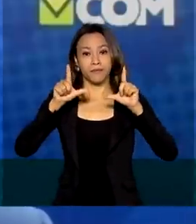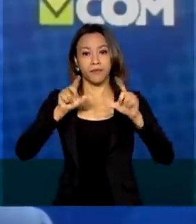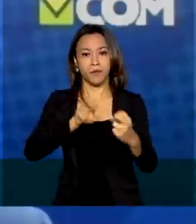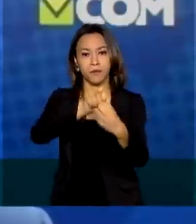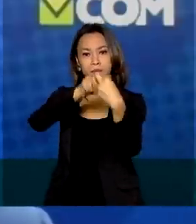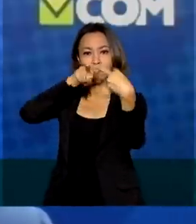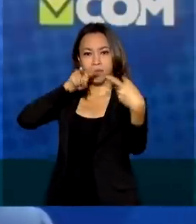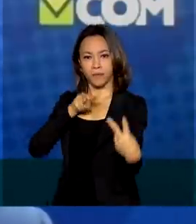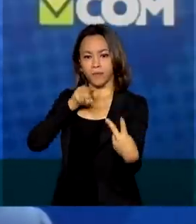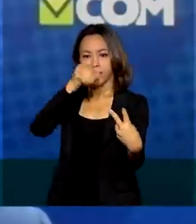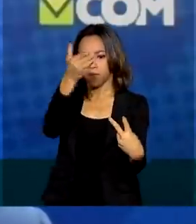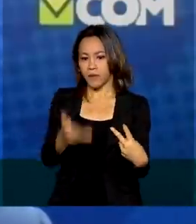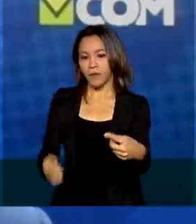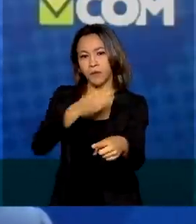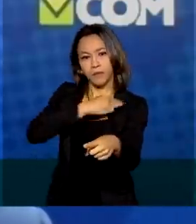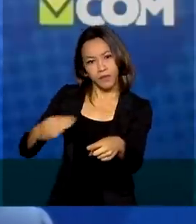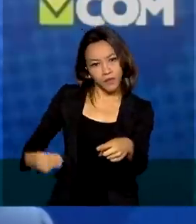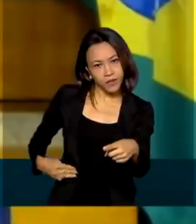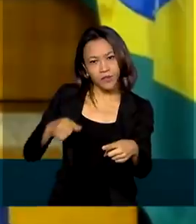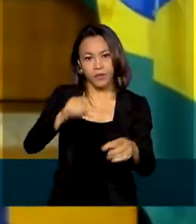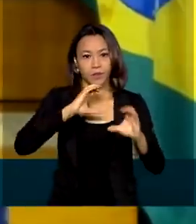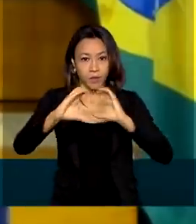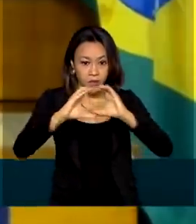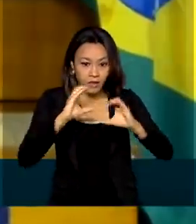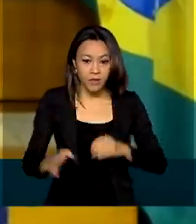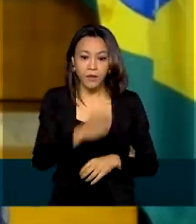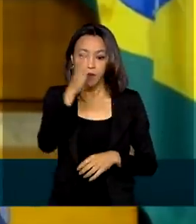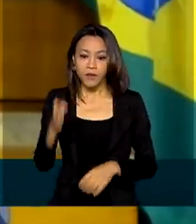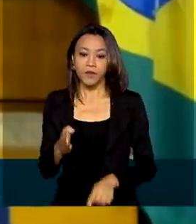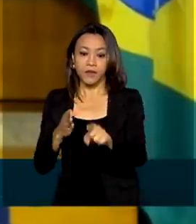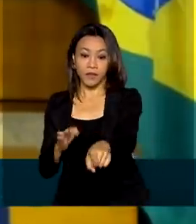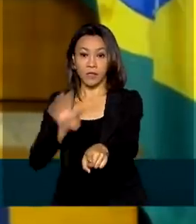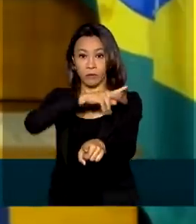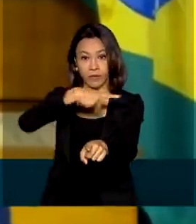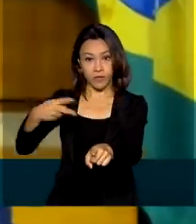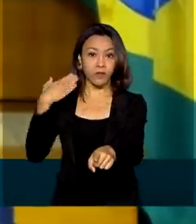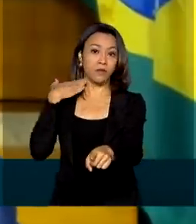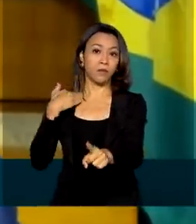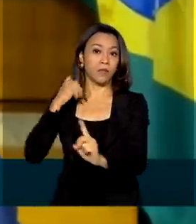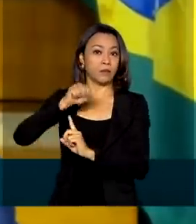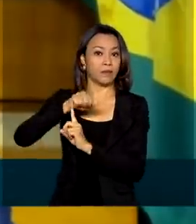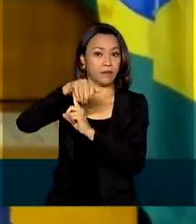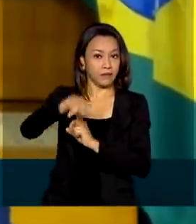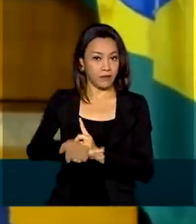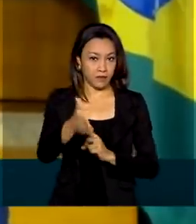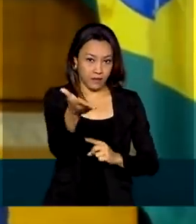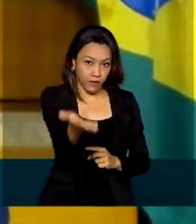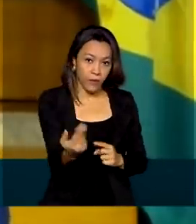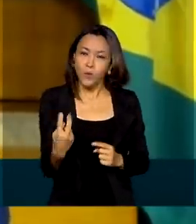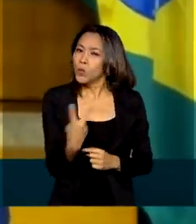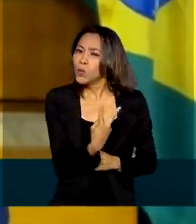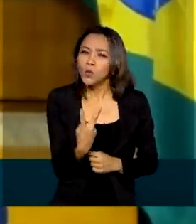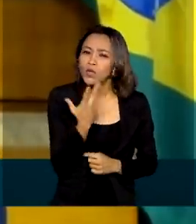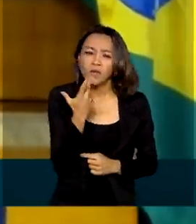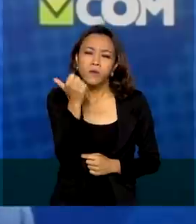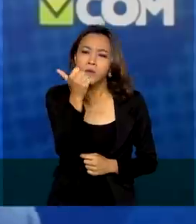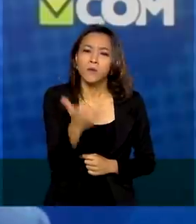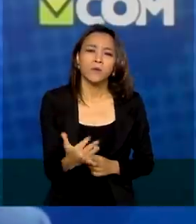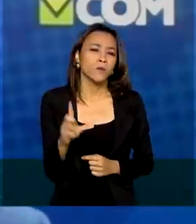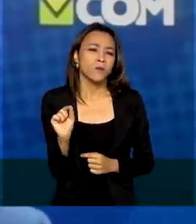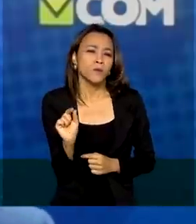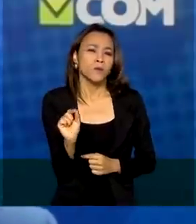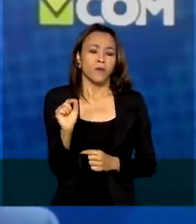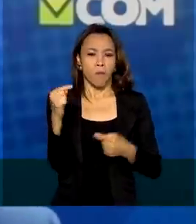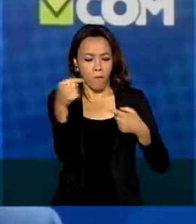o ministro das Comunicações, Fábio Faria, e o presidente do Banco Central, Roberto Campos. Eles destacaram os